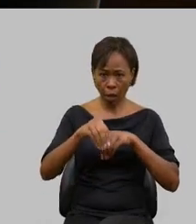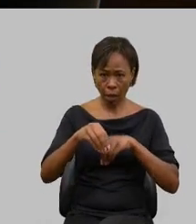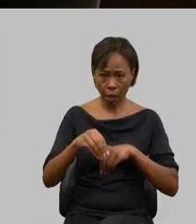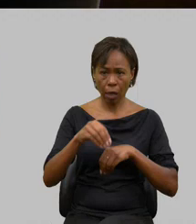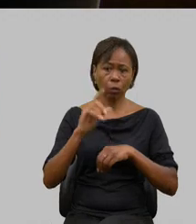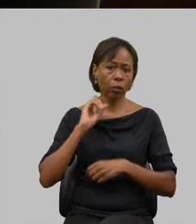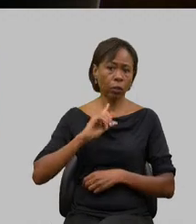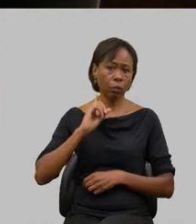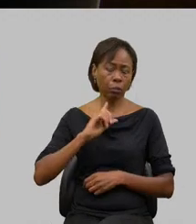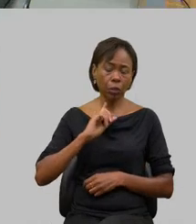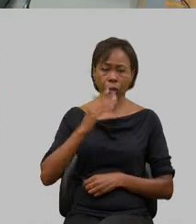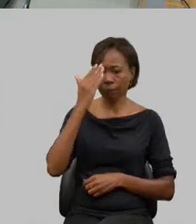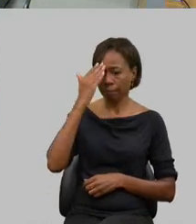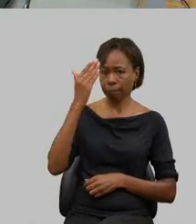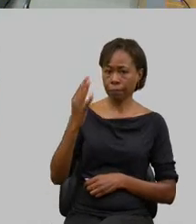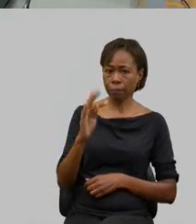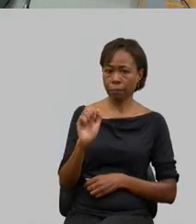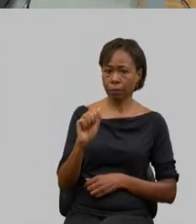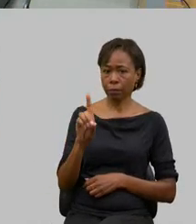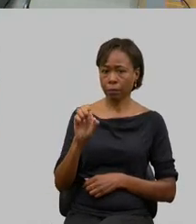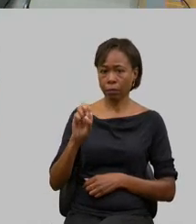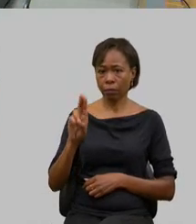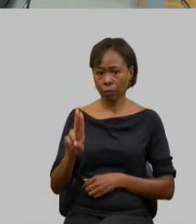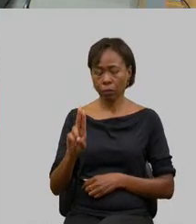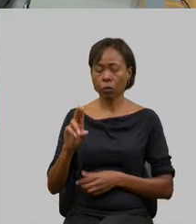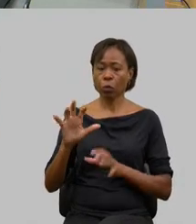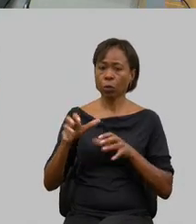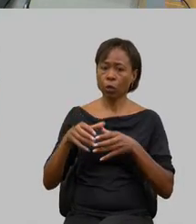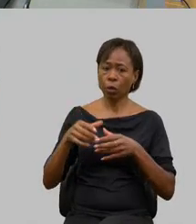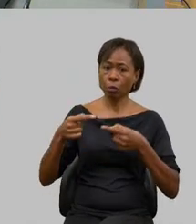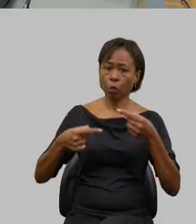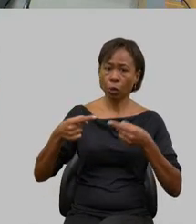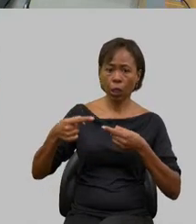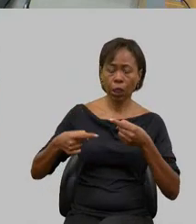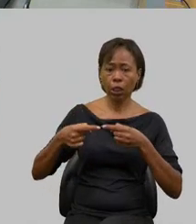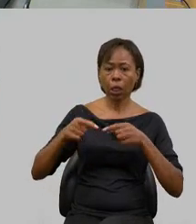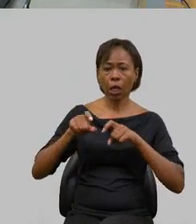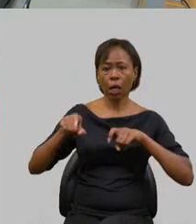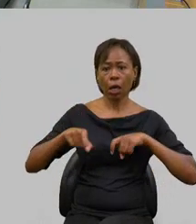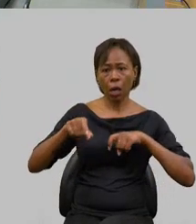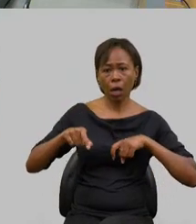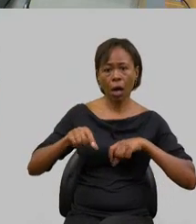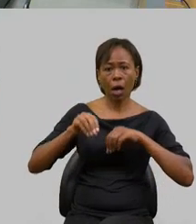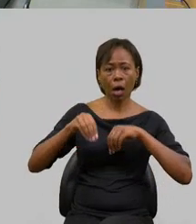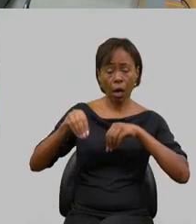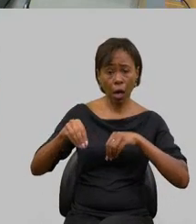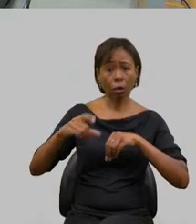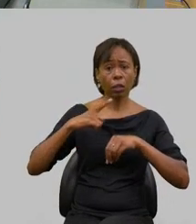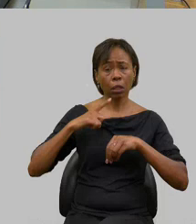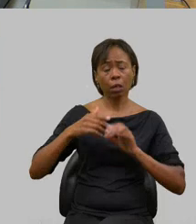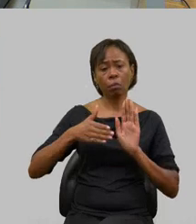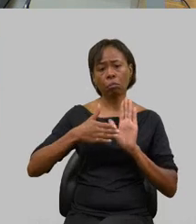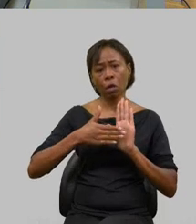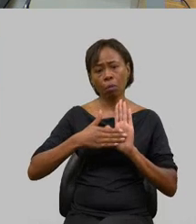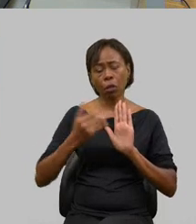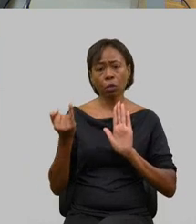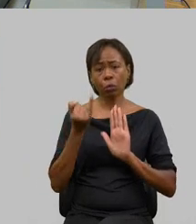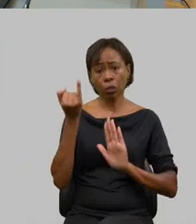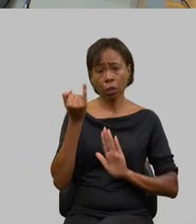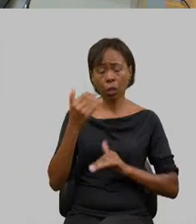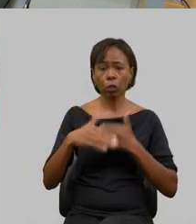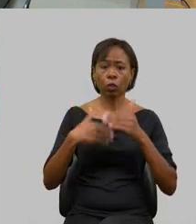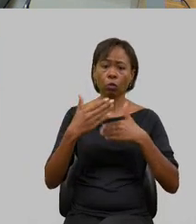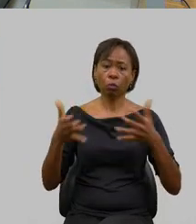Tadeu a comissão de política agropecuária em pautas muito importantes para o desenvolvimento do agro em Minas